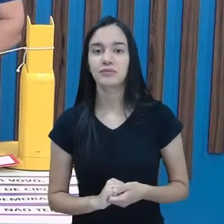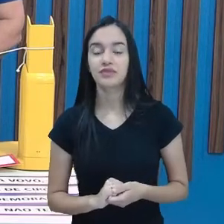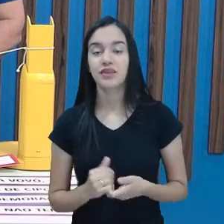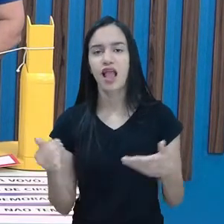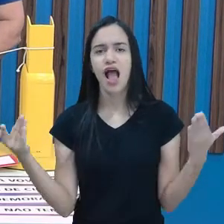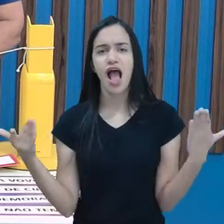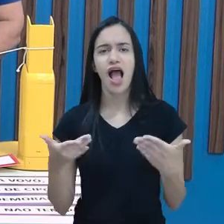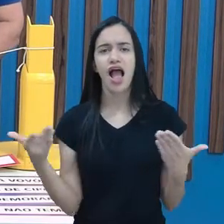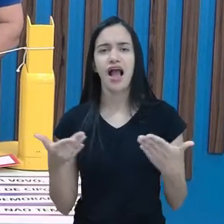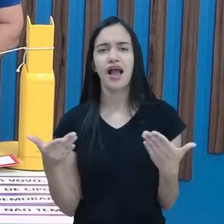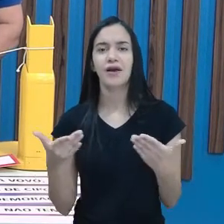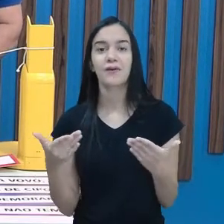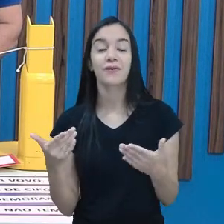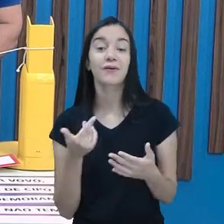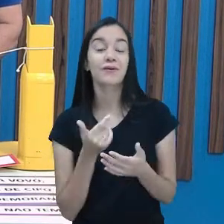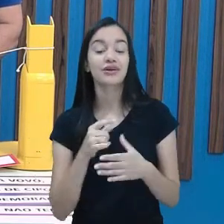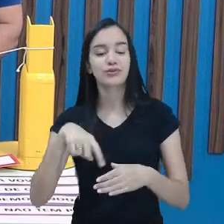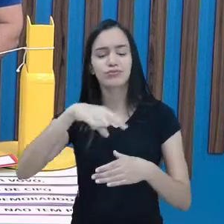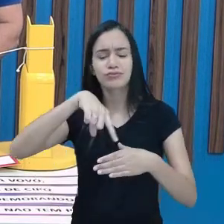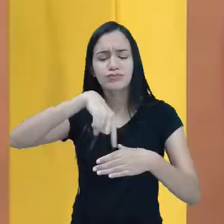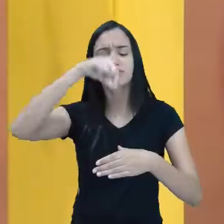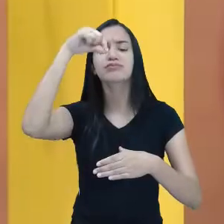Agora eu vou puxar outra.